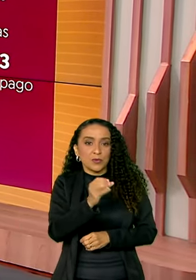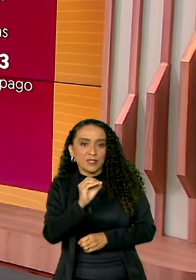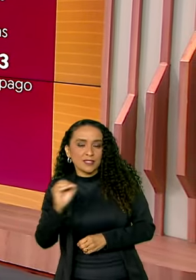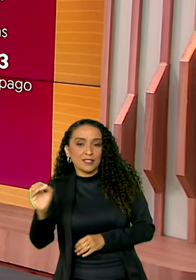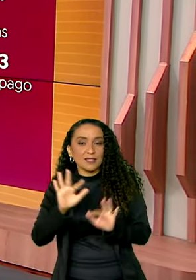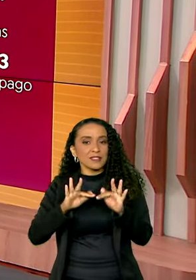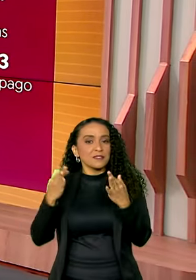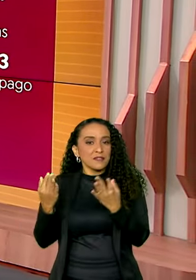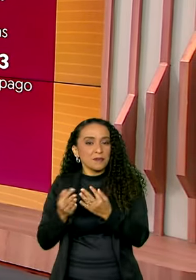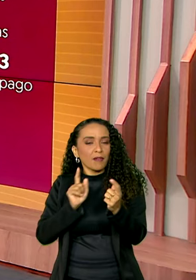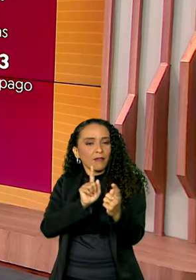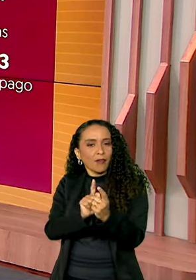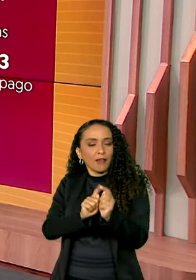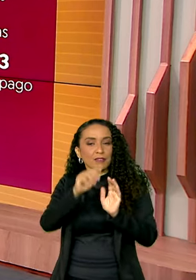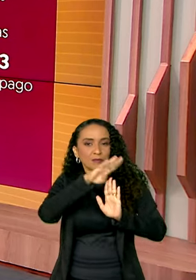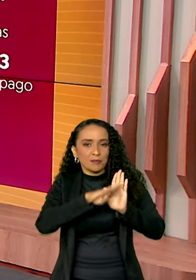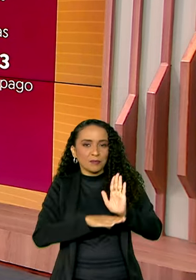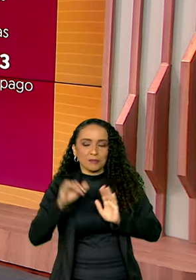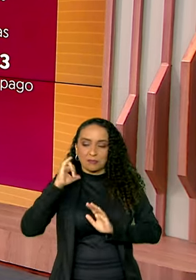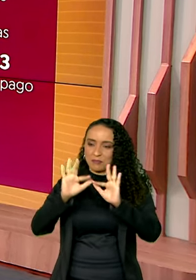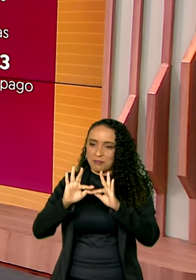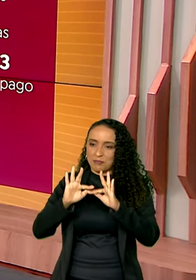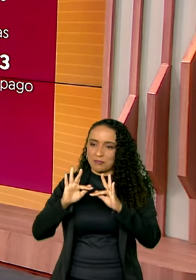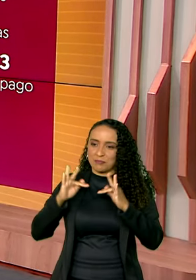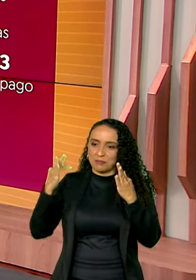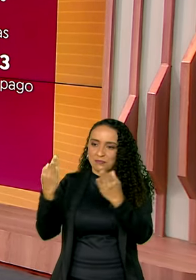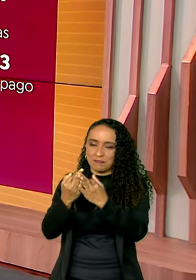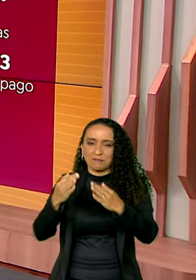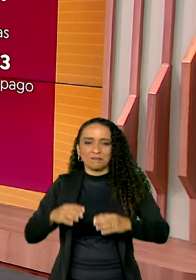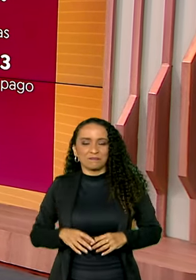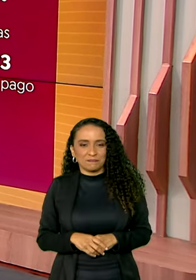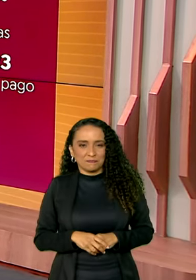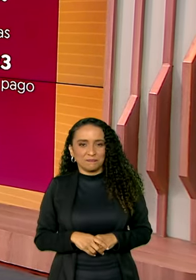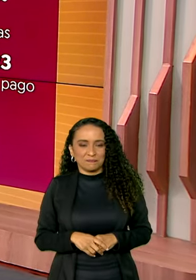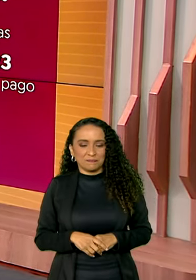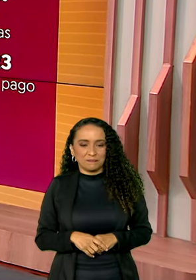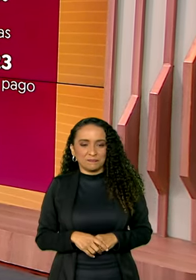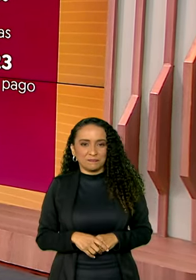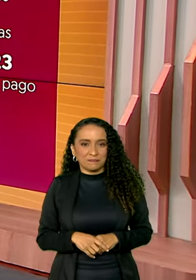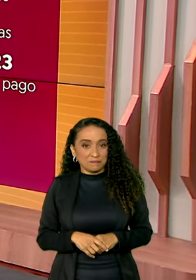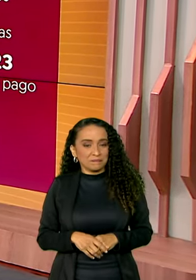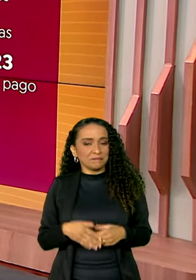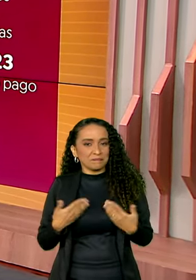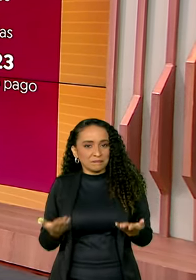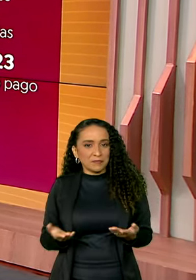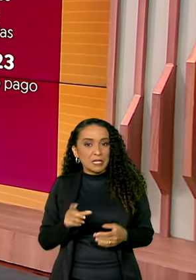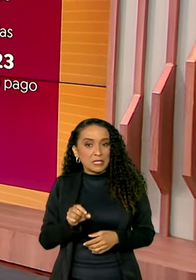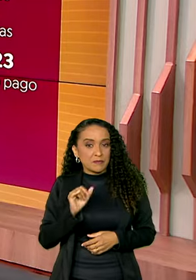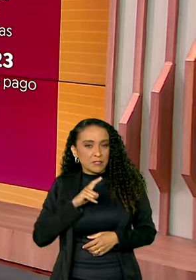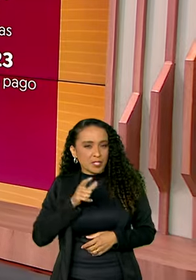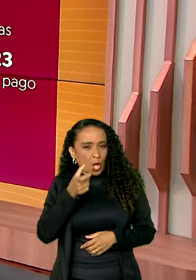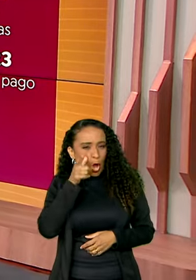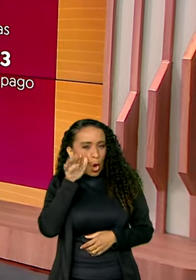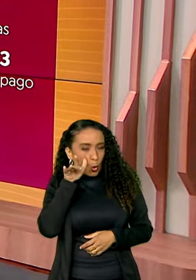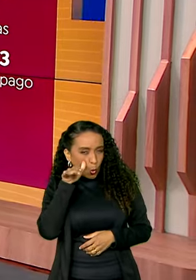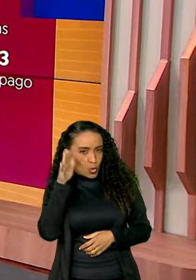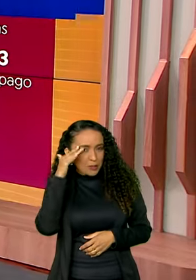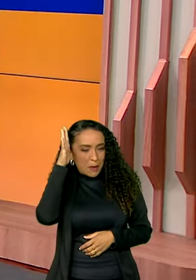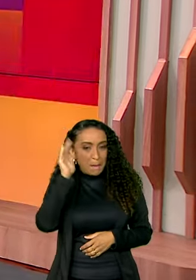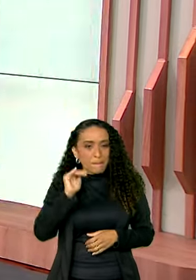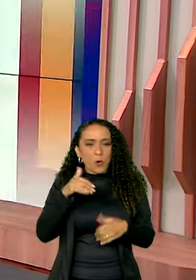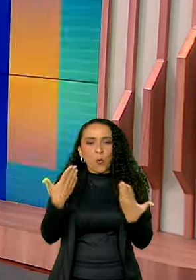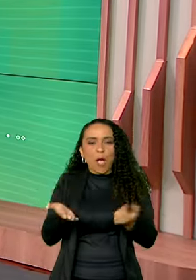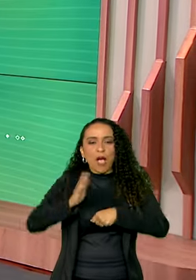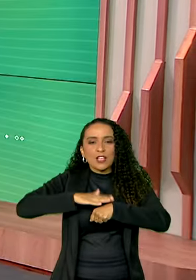mil e 600 famílias atendidas pelo programa Bolsa Família. É isso. Se você está curioso para saber